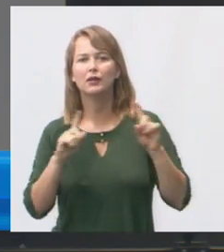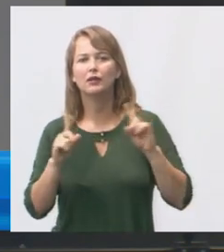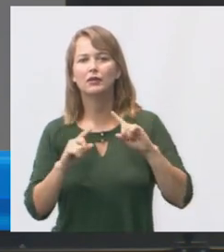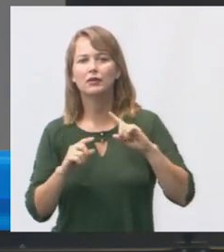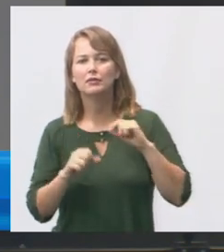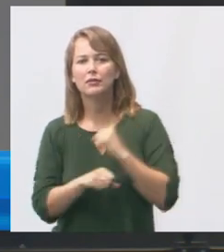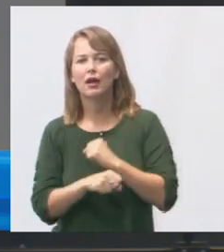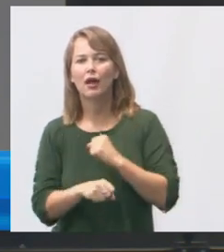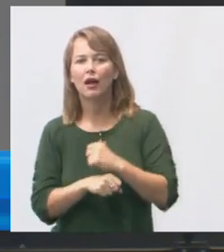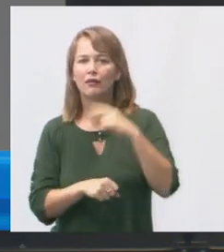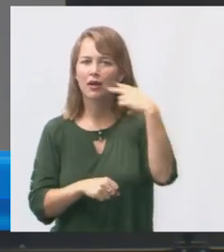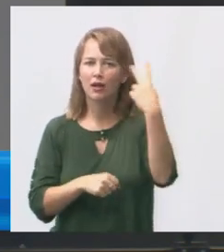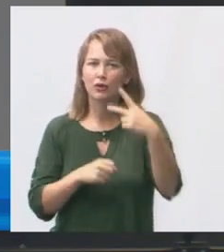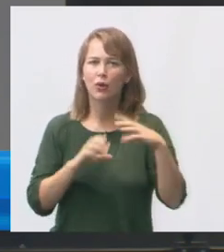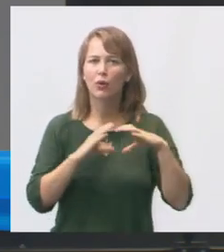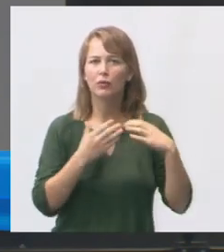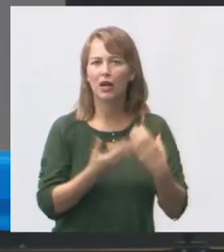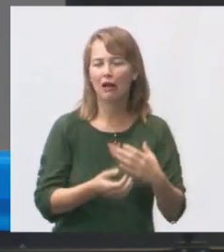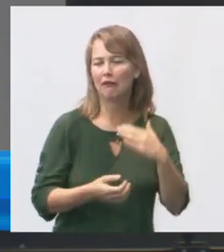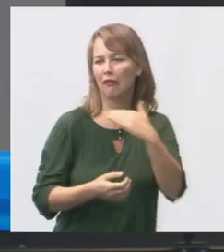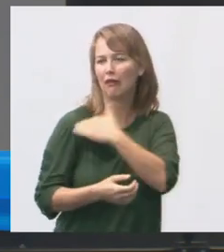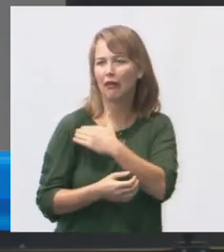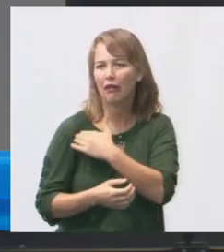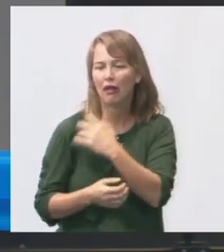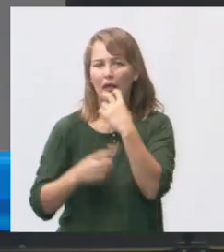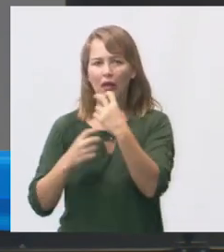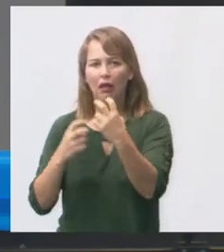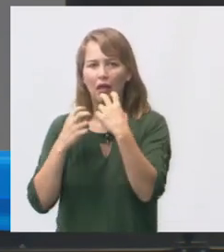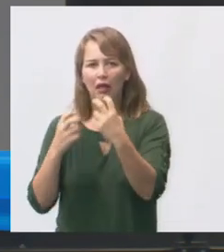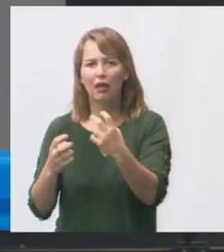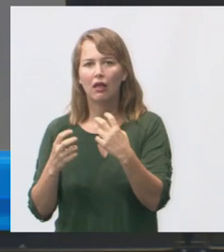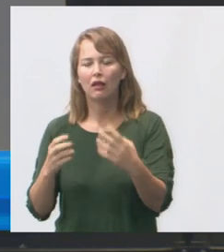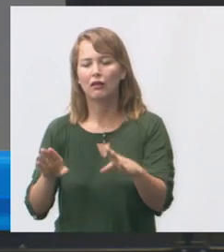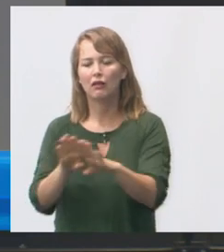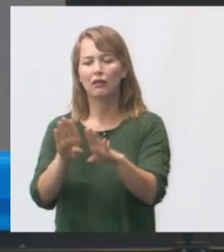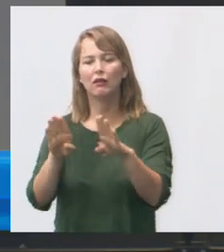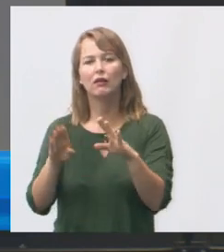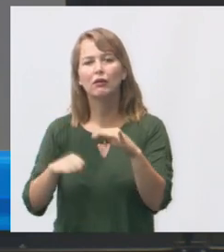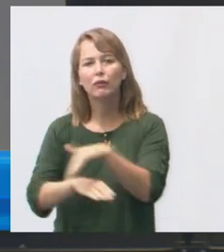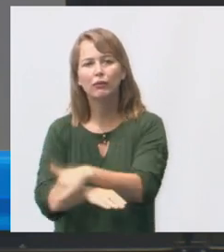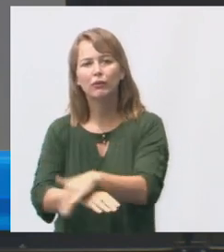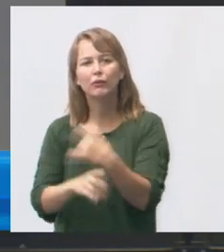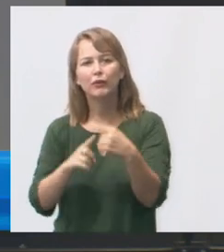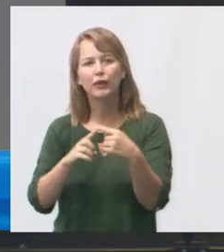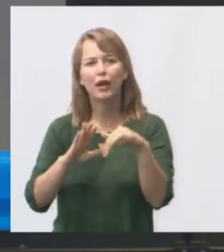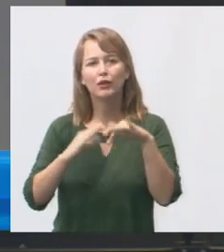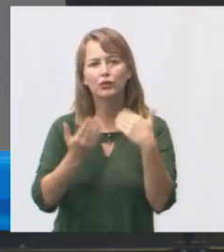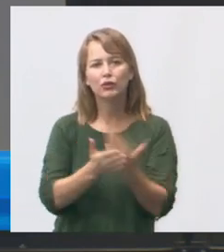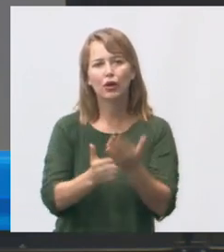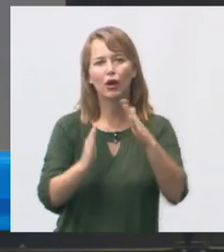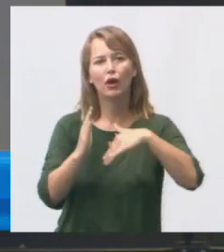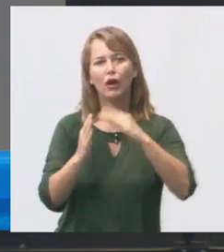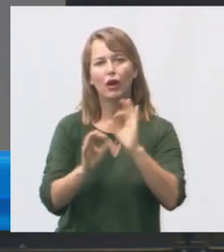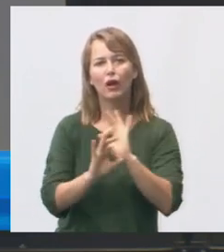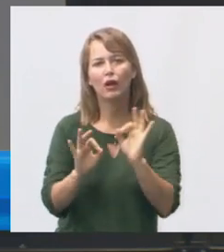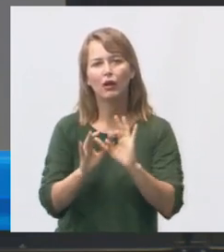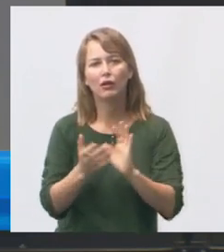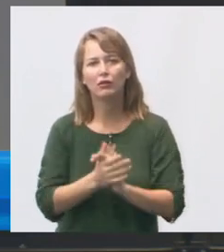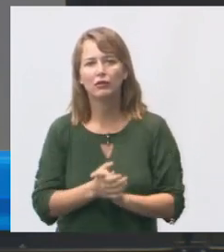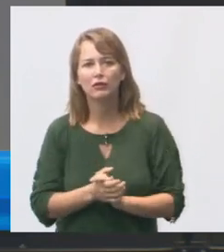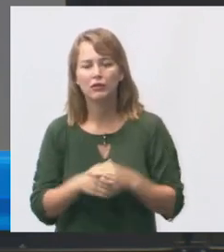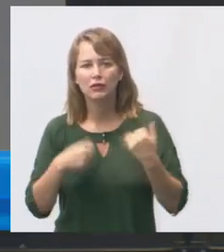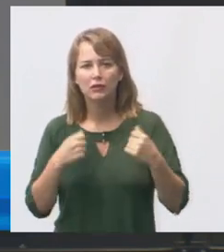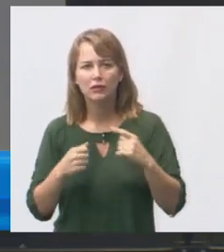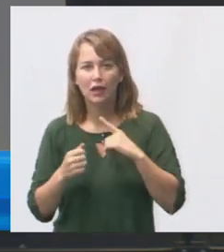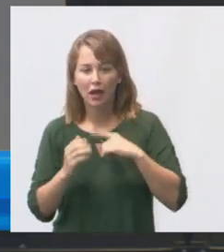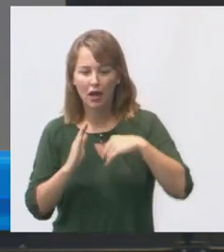vereador comunidade ficar indo lá gritando e fechando a rua porque a escola não foi pintada isso tem que estar no manual de